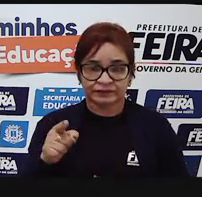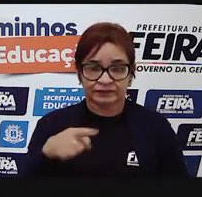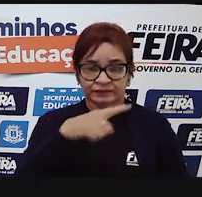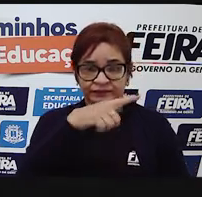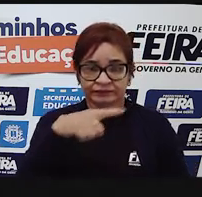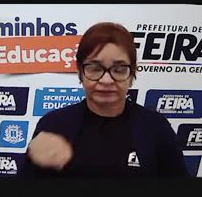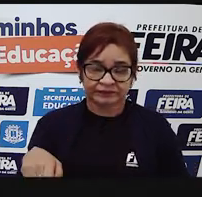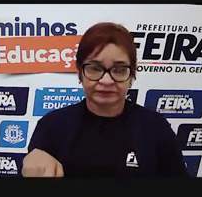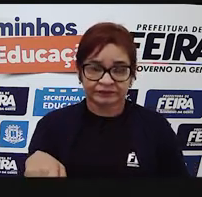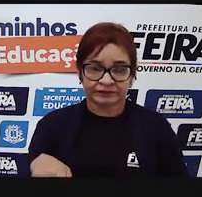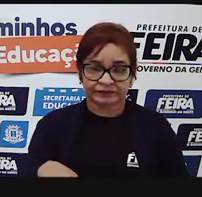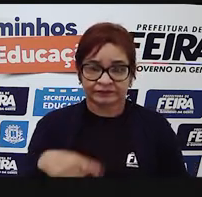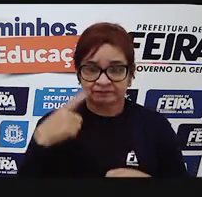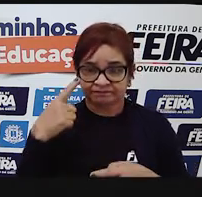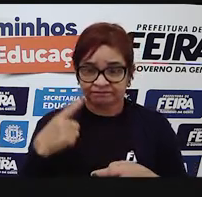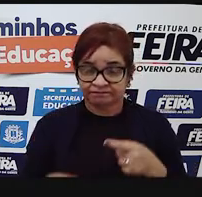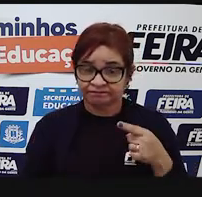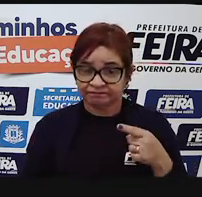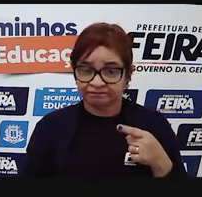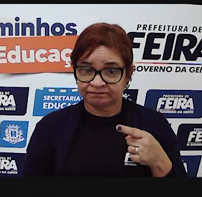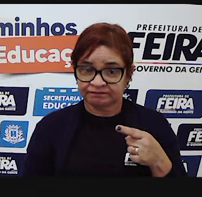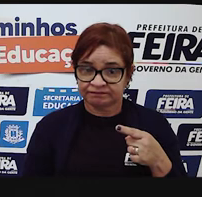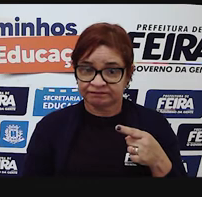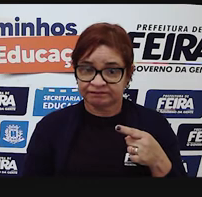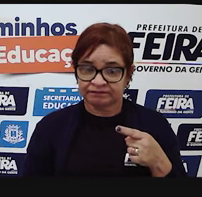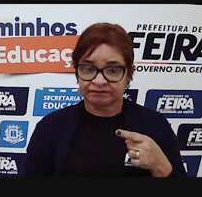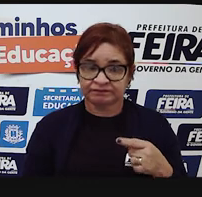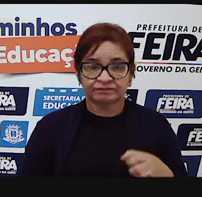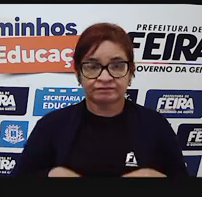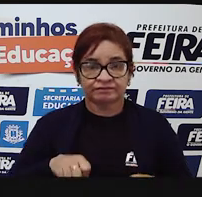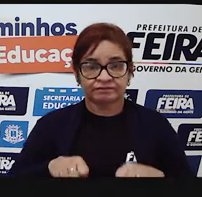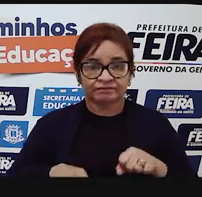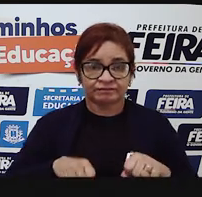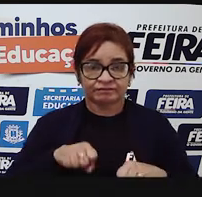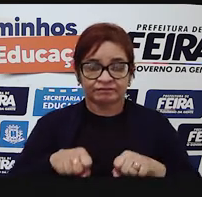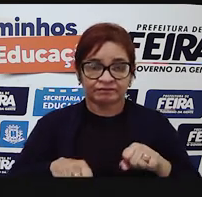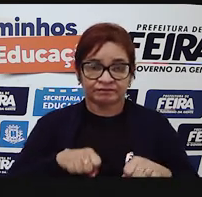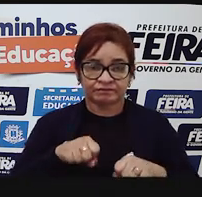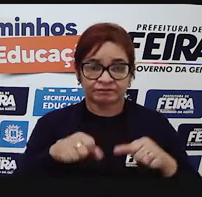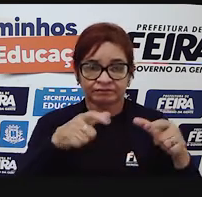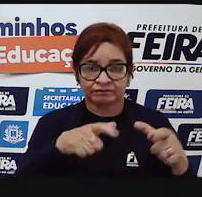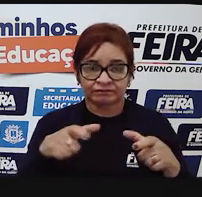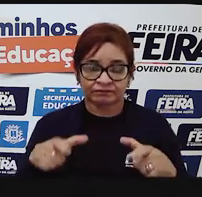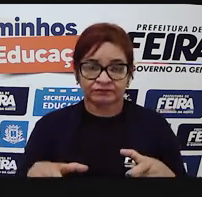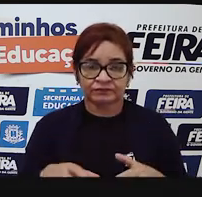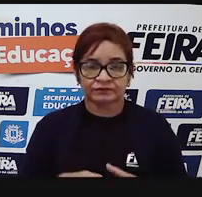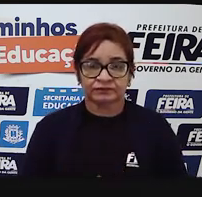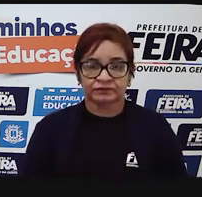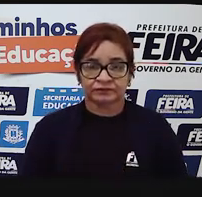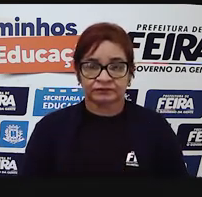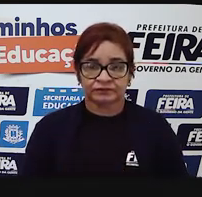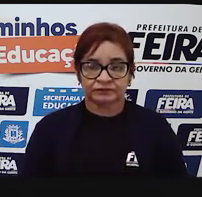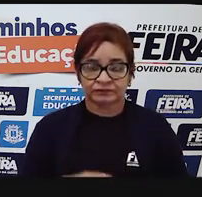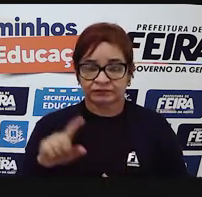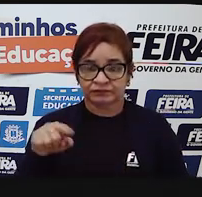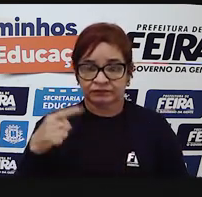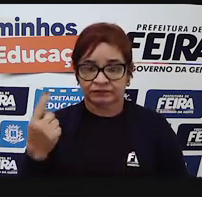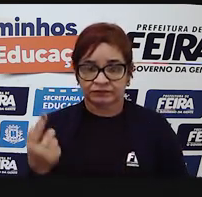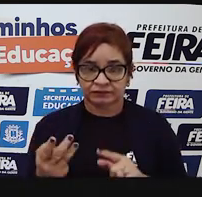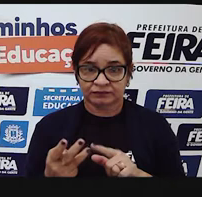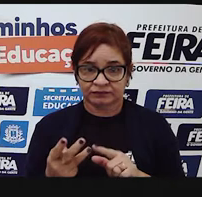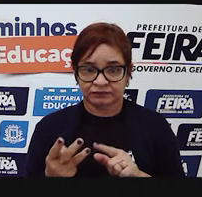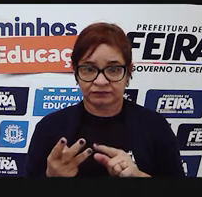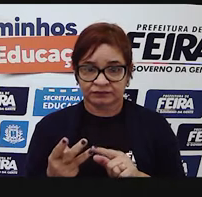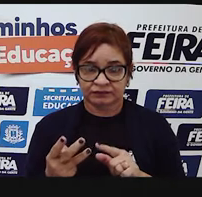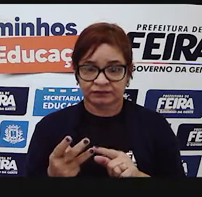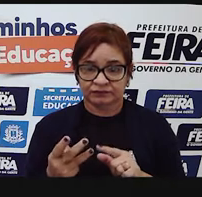placa, você já sabe que você não pode circular de bicicleta naquele local. O terceiro, a terceira